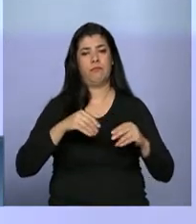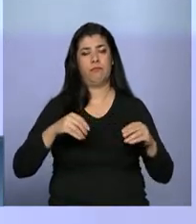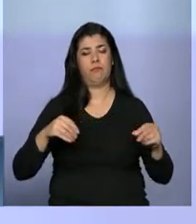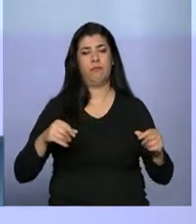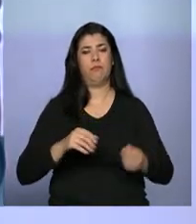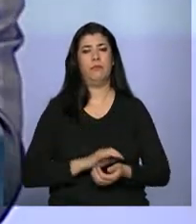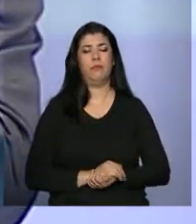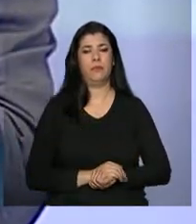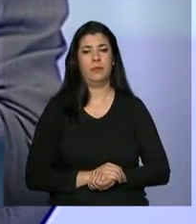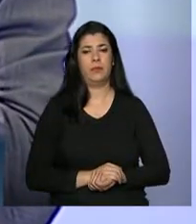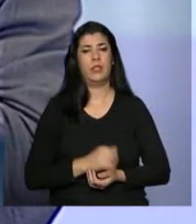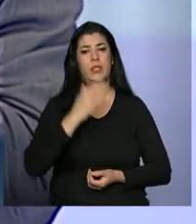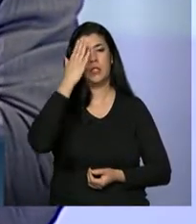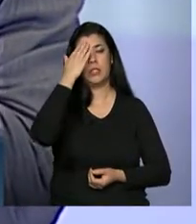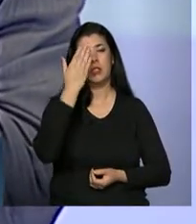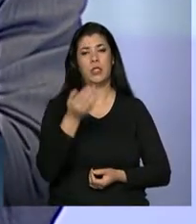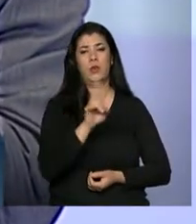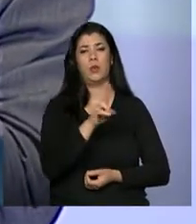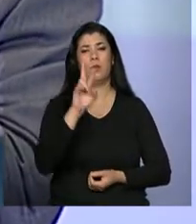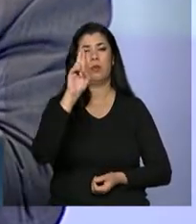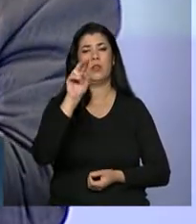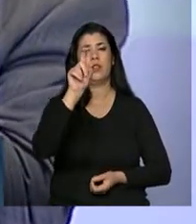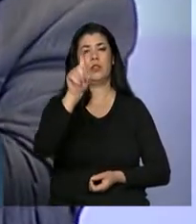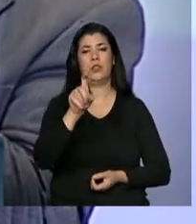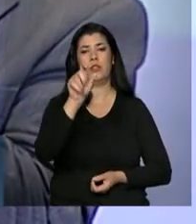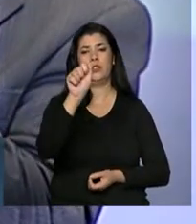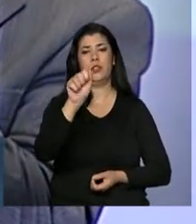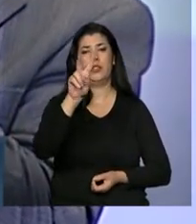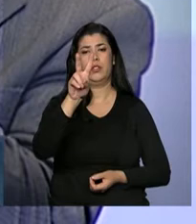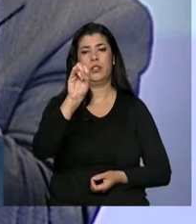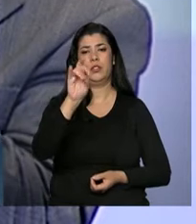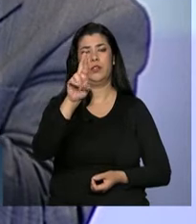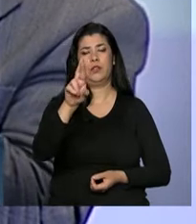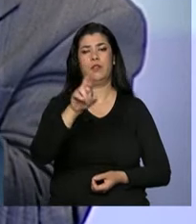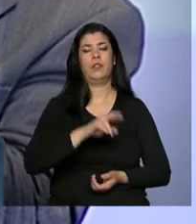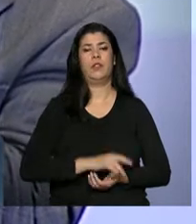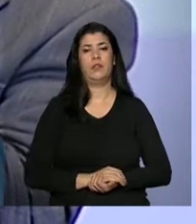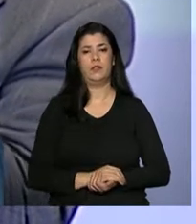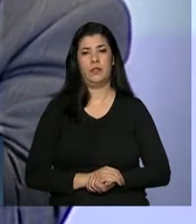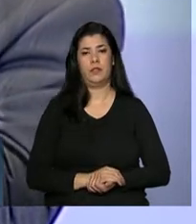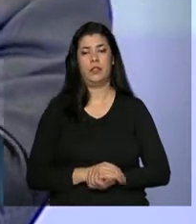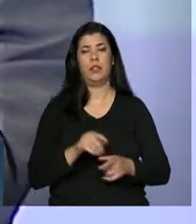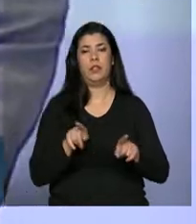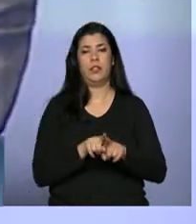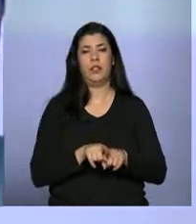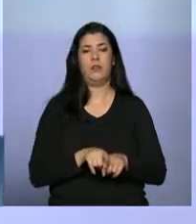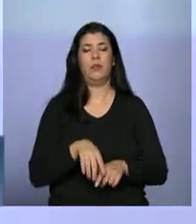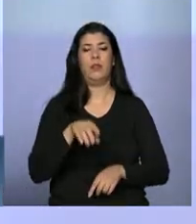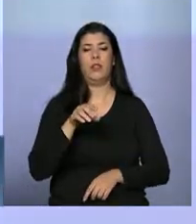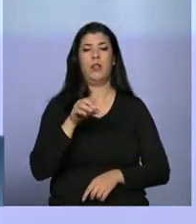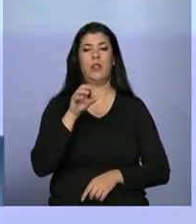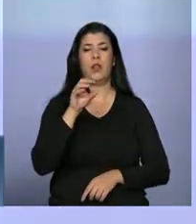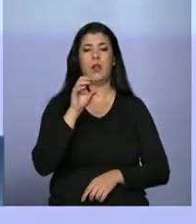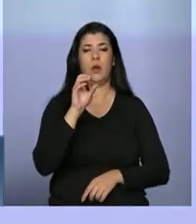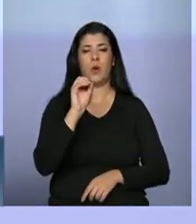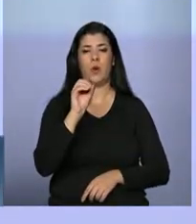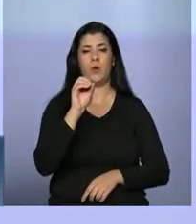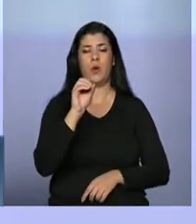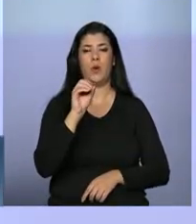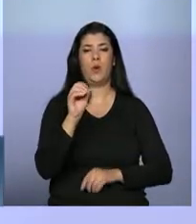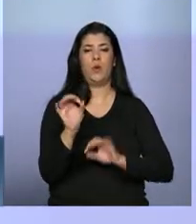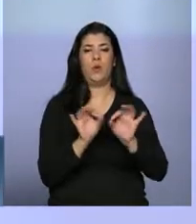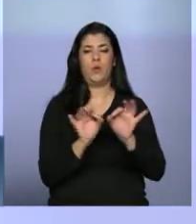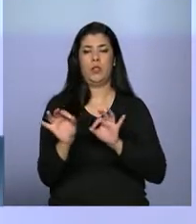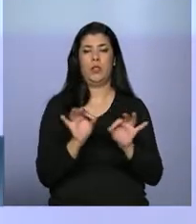agora, mas eu sei que o Xavier está aí, está ali fora ali. A Organização Internacional do Trabalho, vejo o Machado aqui,